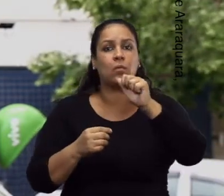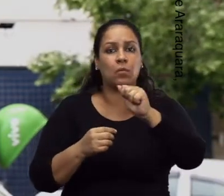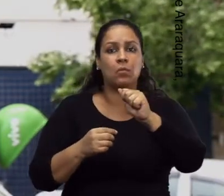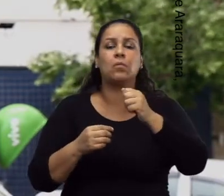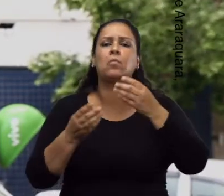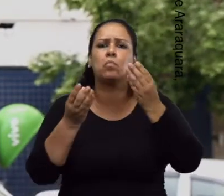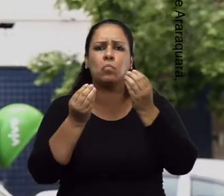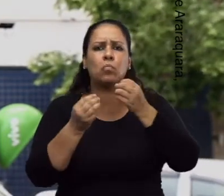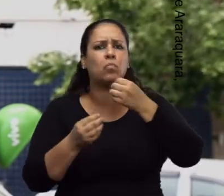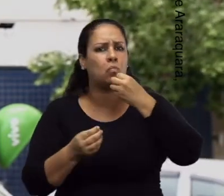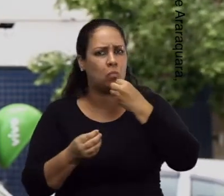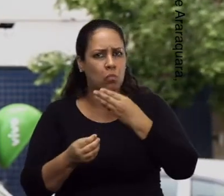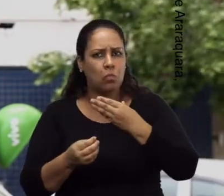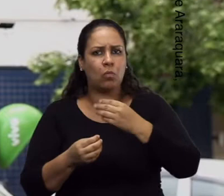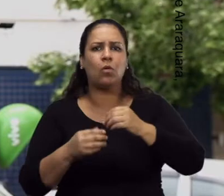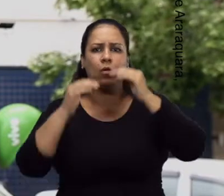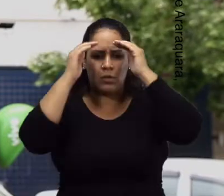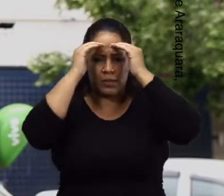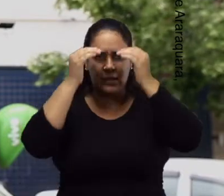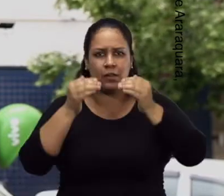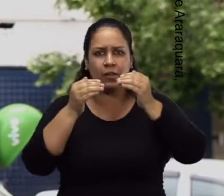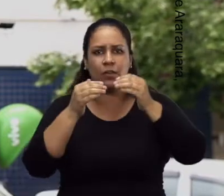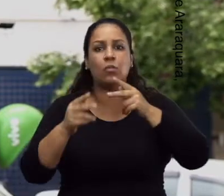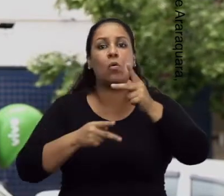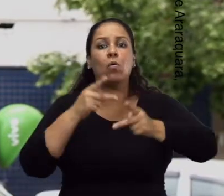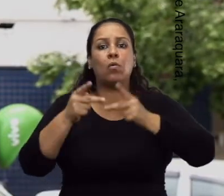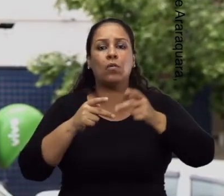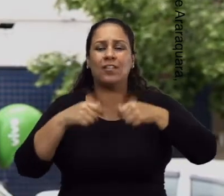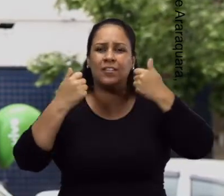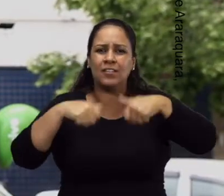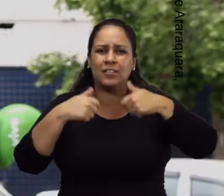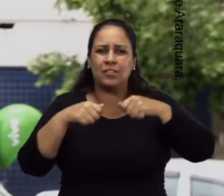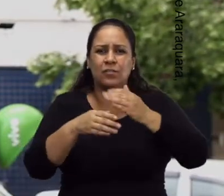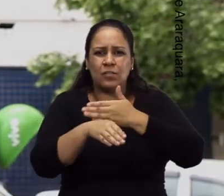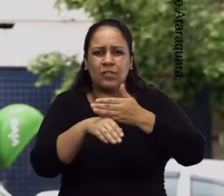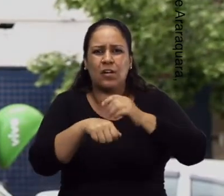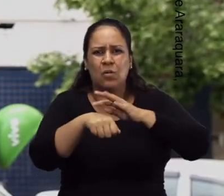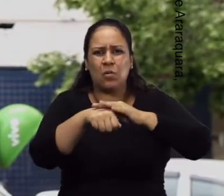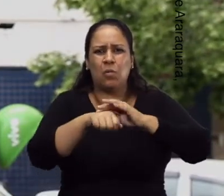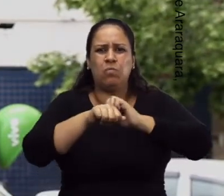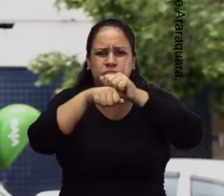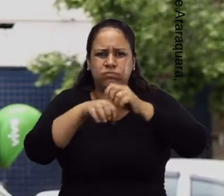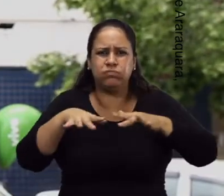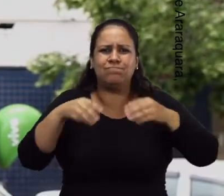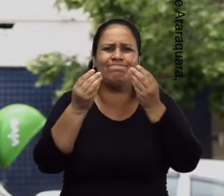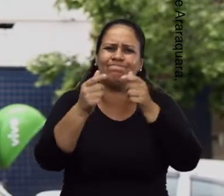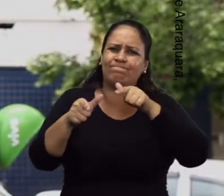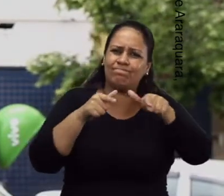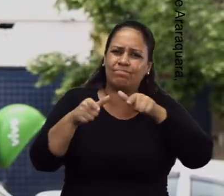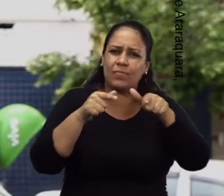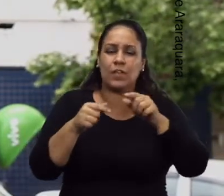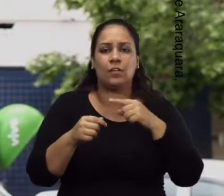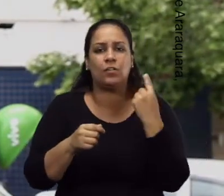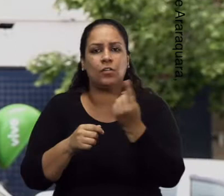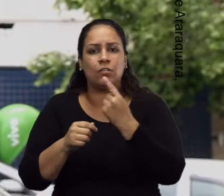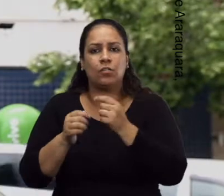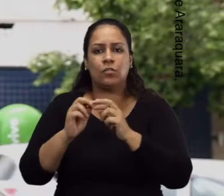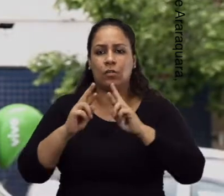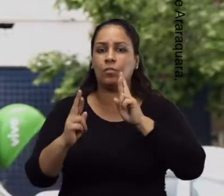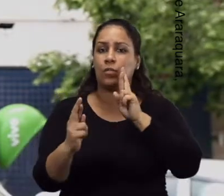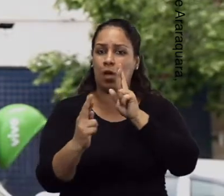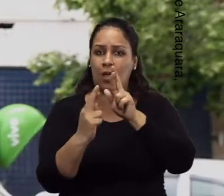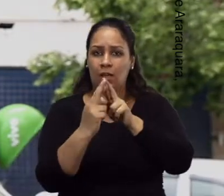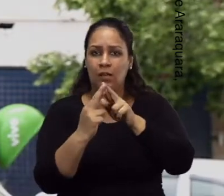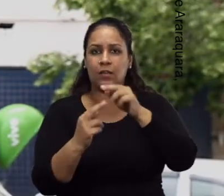nas nossas UPAs é feito de forma digna. Estamos enfrentando uma pandemia com muito trabalho. Somos